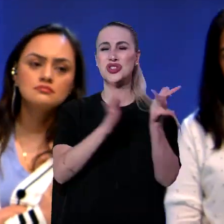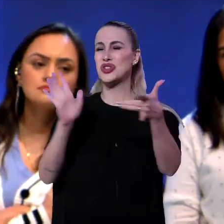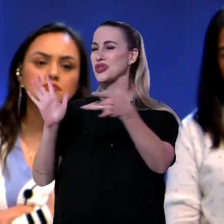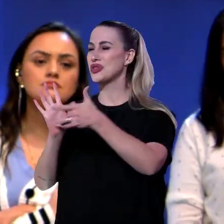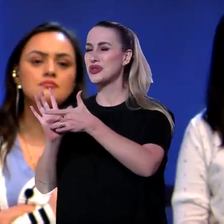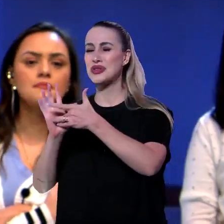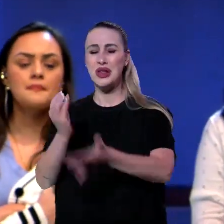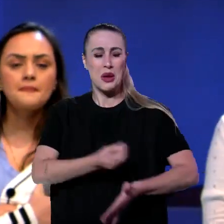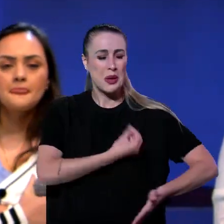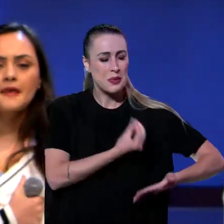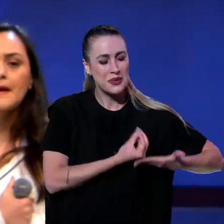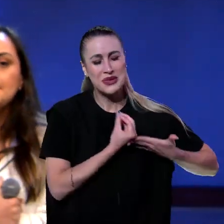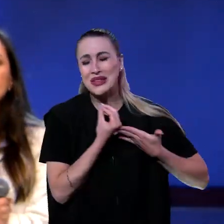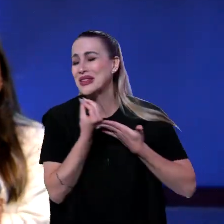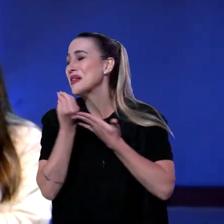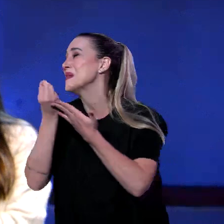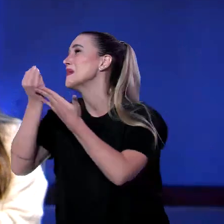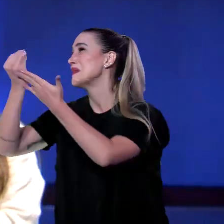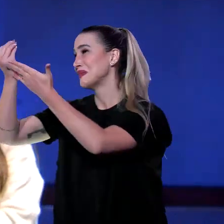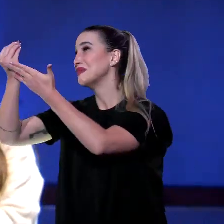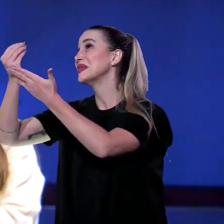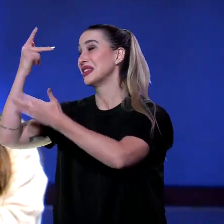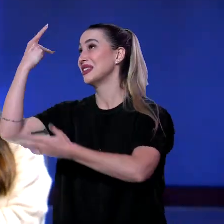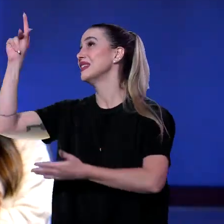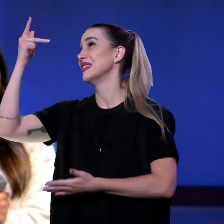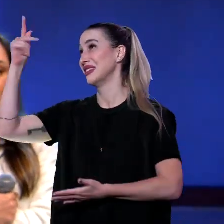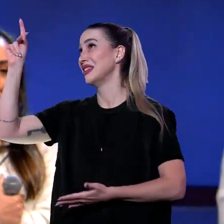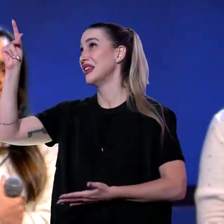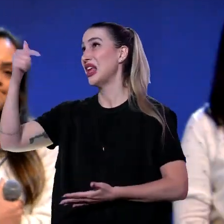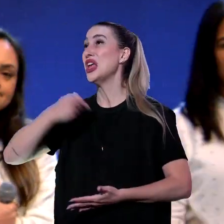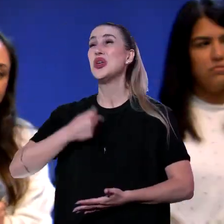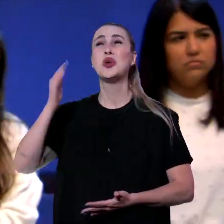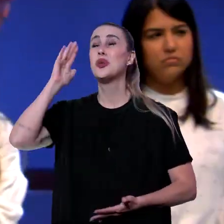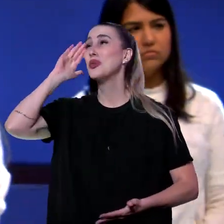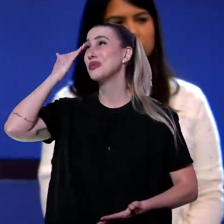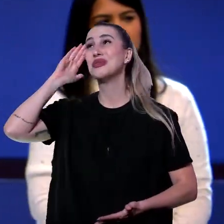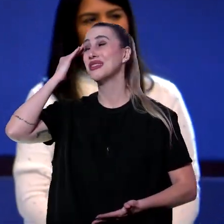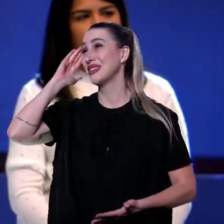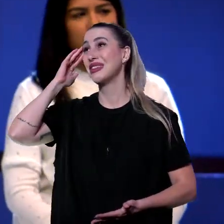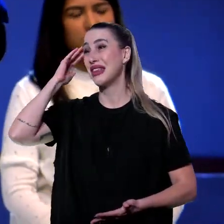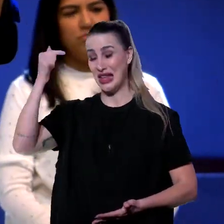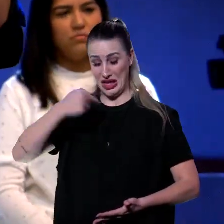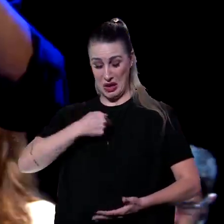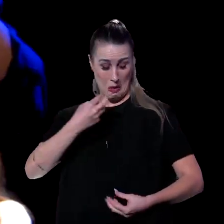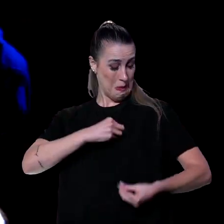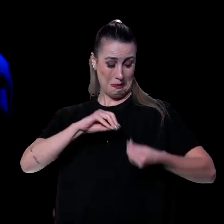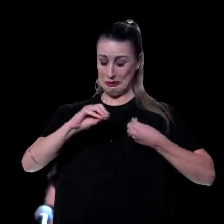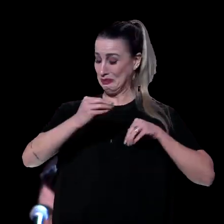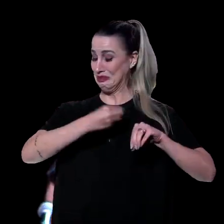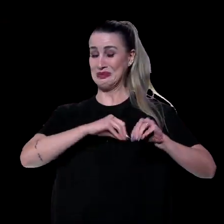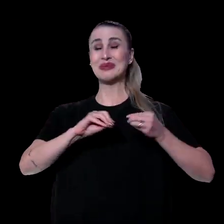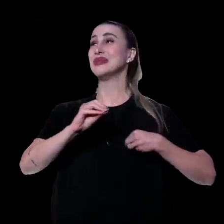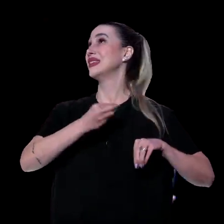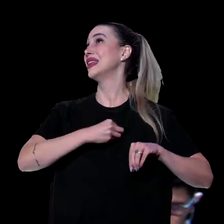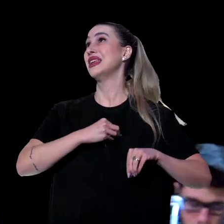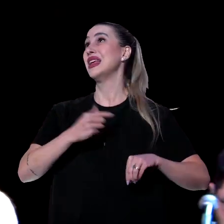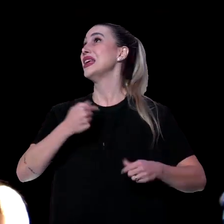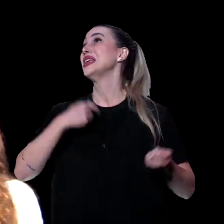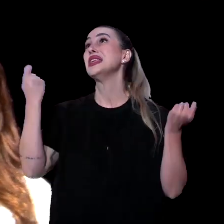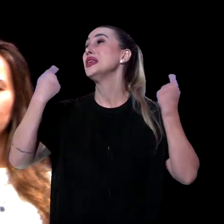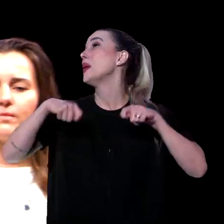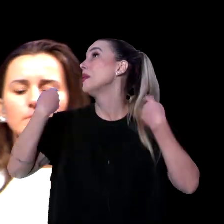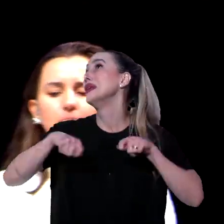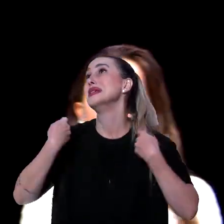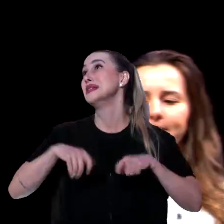vida. Nas suas mãos. Eu entendi. Que sou pecador. E preciso de